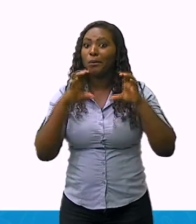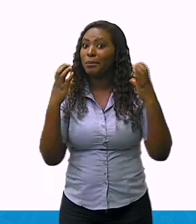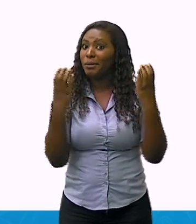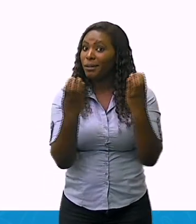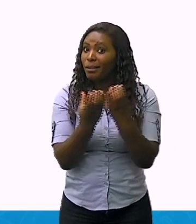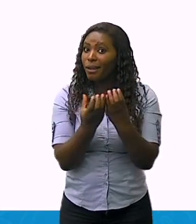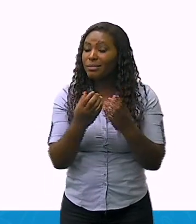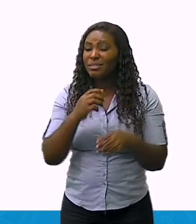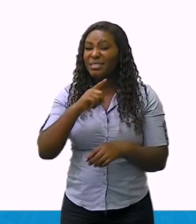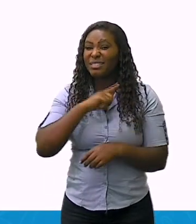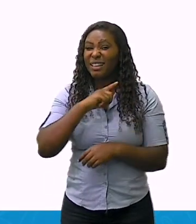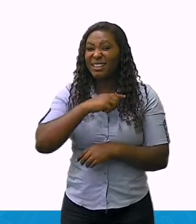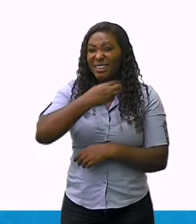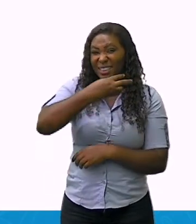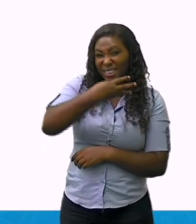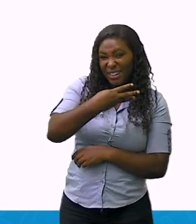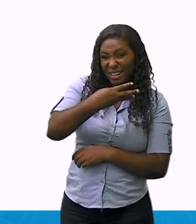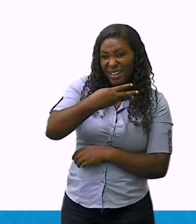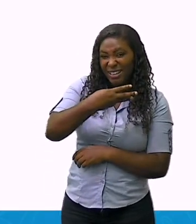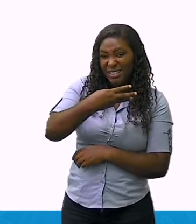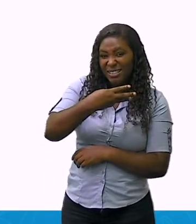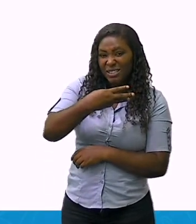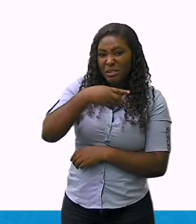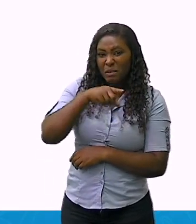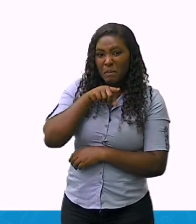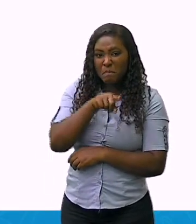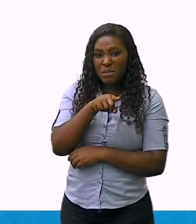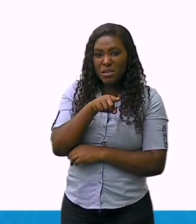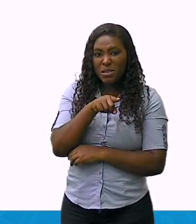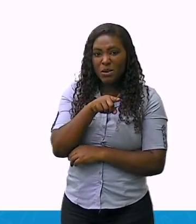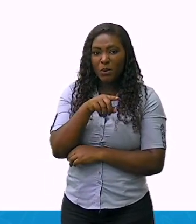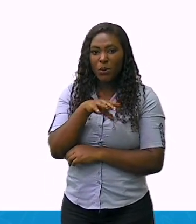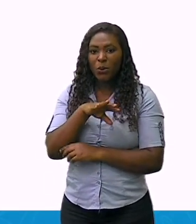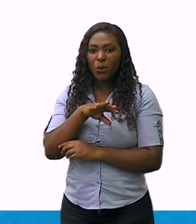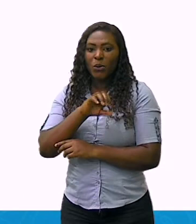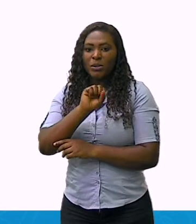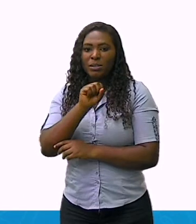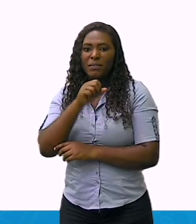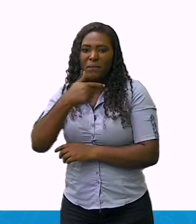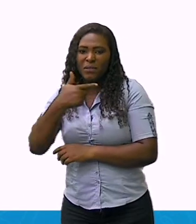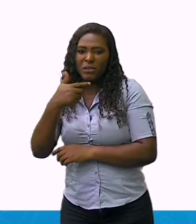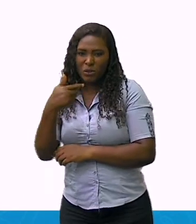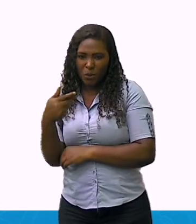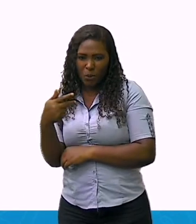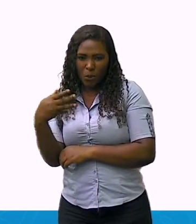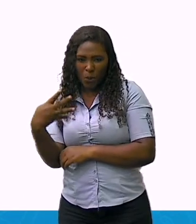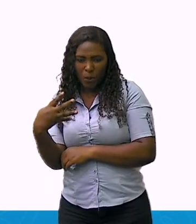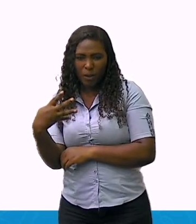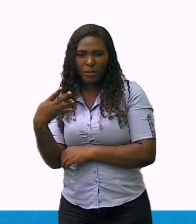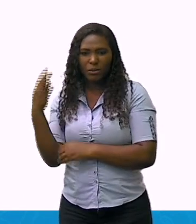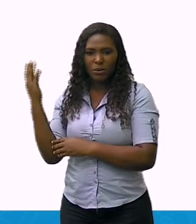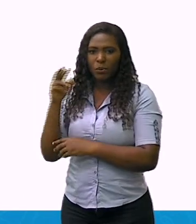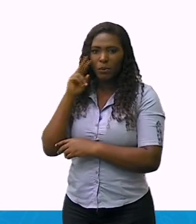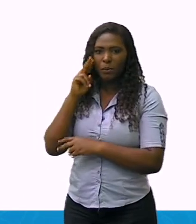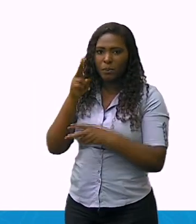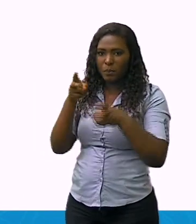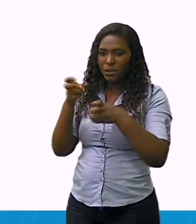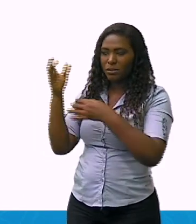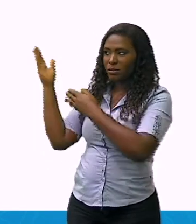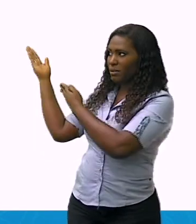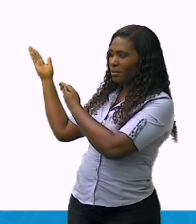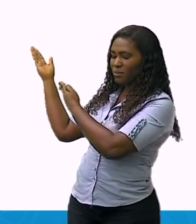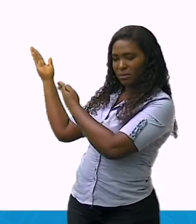remanescentes de quilombos no Brasil, conforme você pode observar neste mapa.